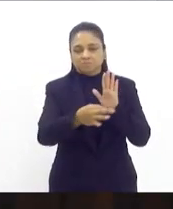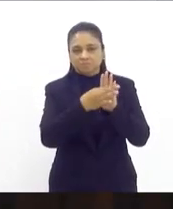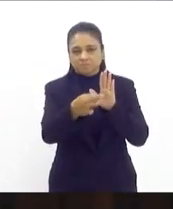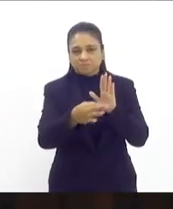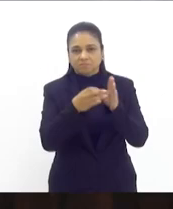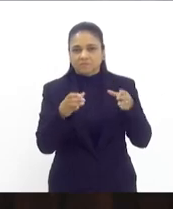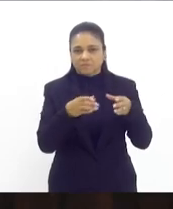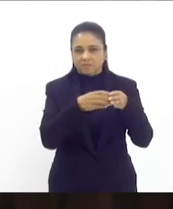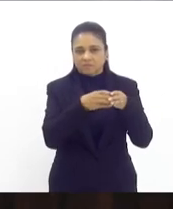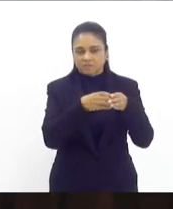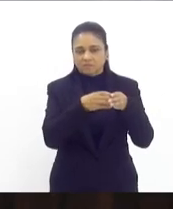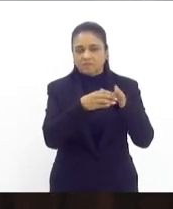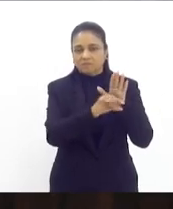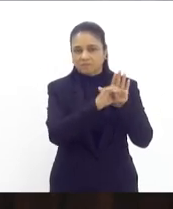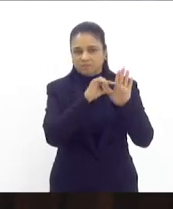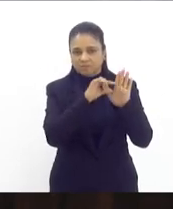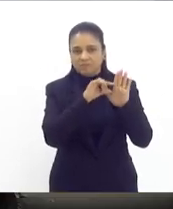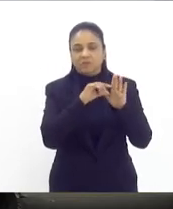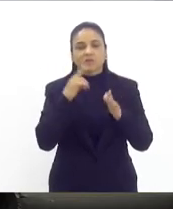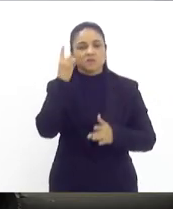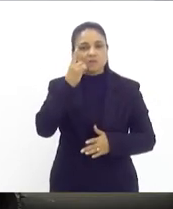Educação, deputado Alain Lopes.